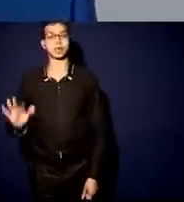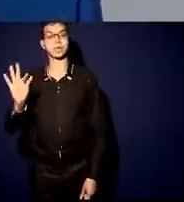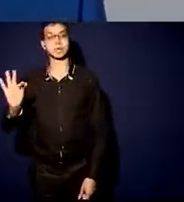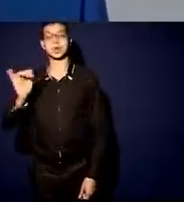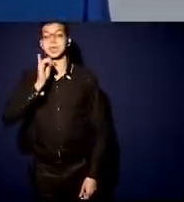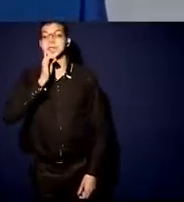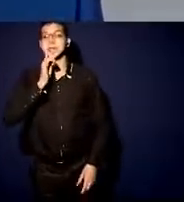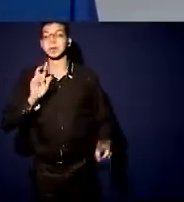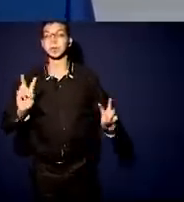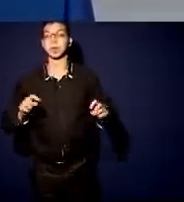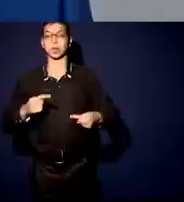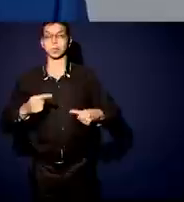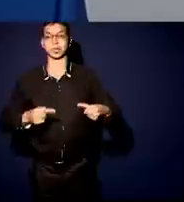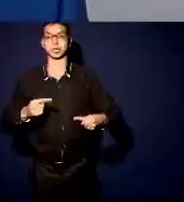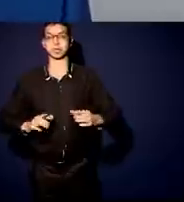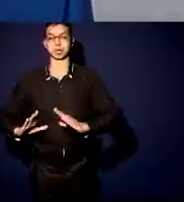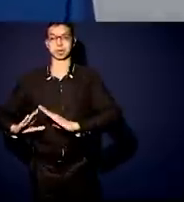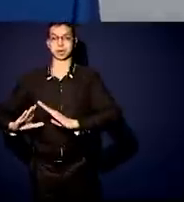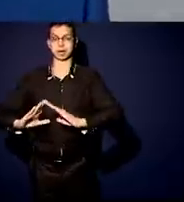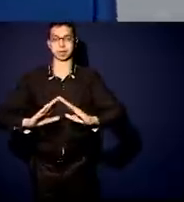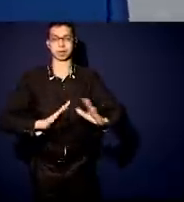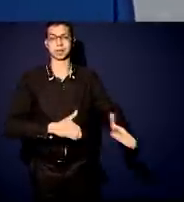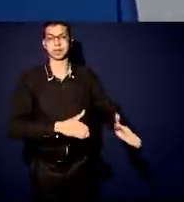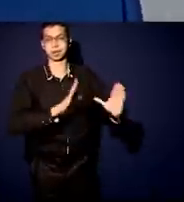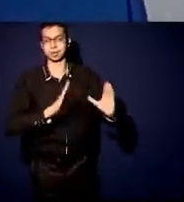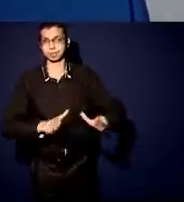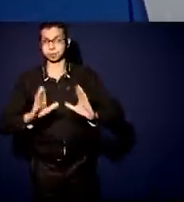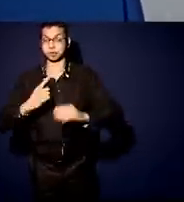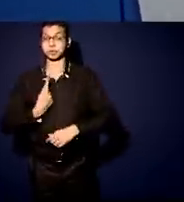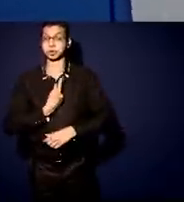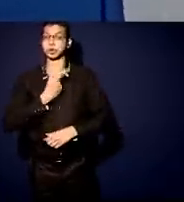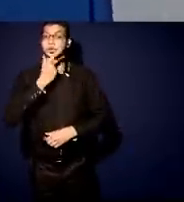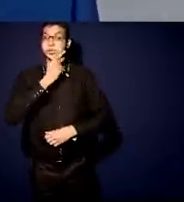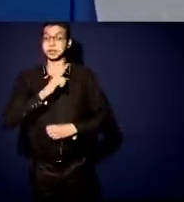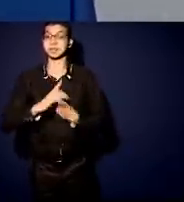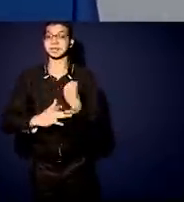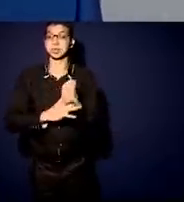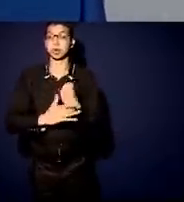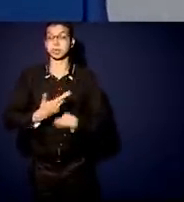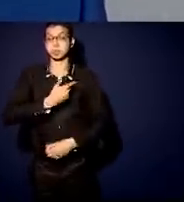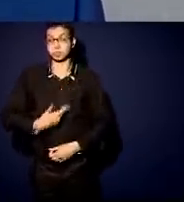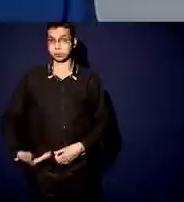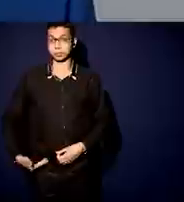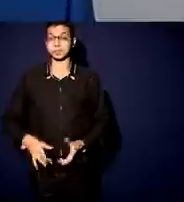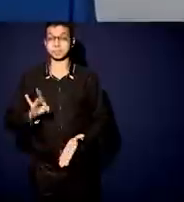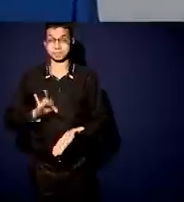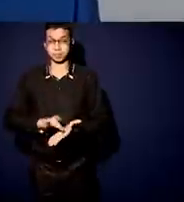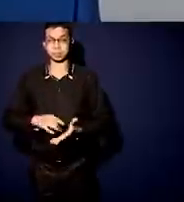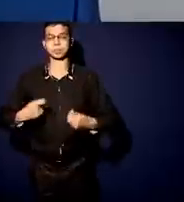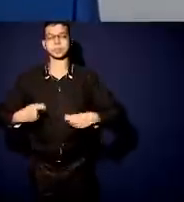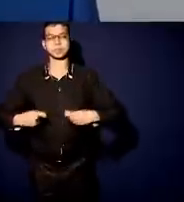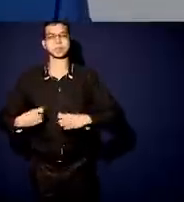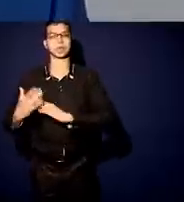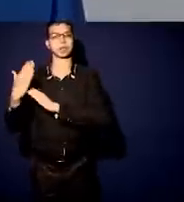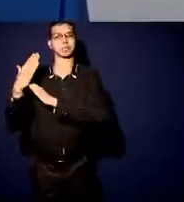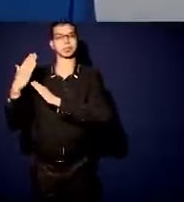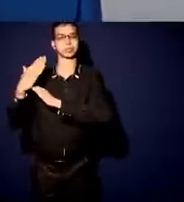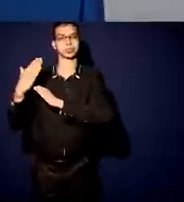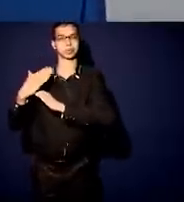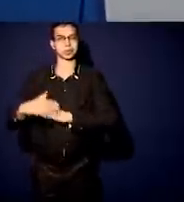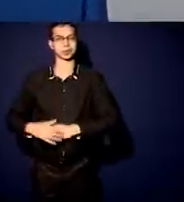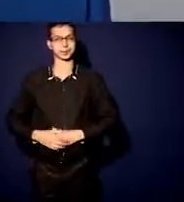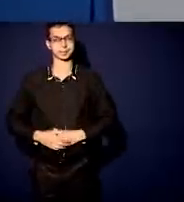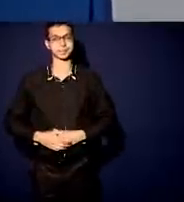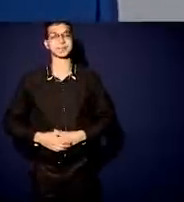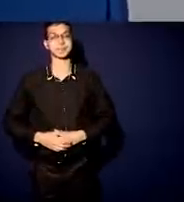habitação. A gente só vai ter efetividade na questão da segurança pública se a gente tiver a colaboração do governo